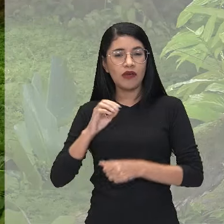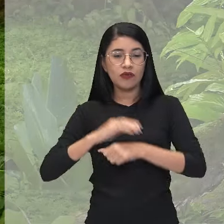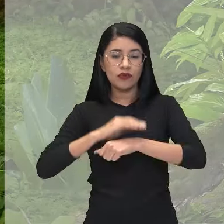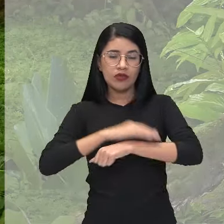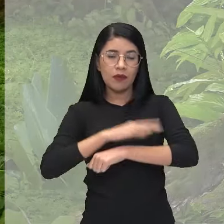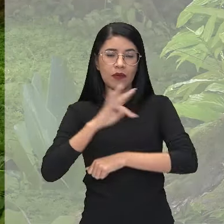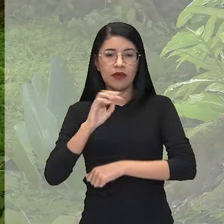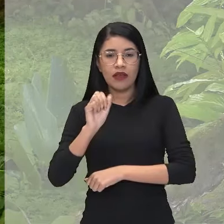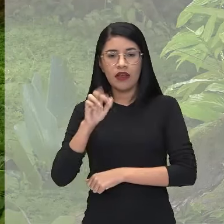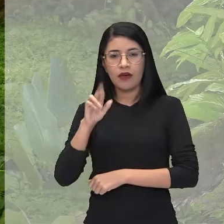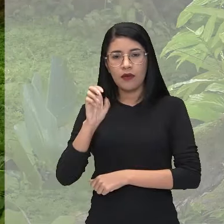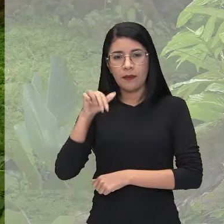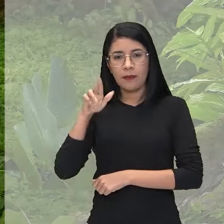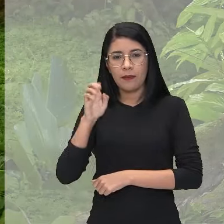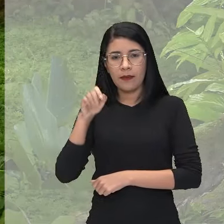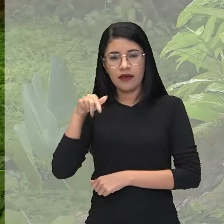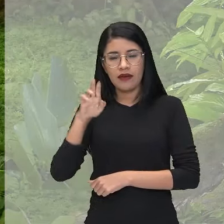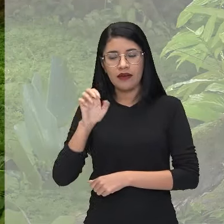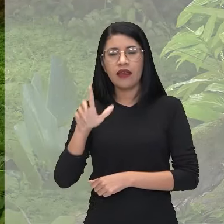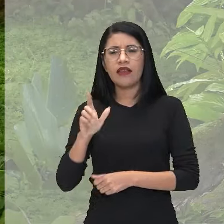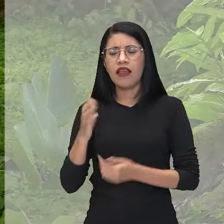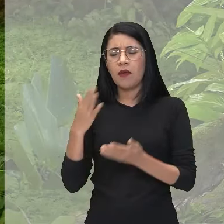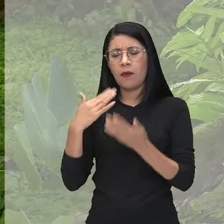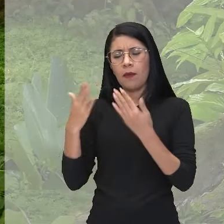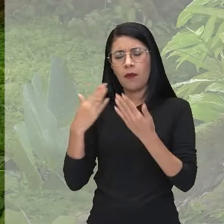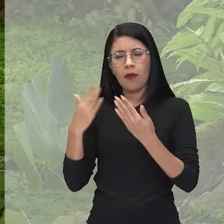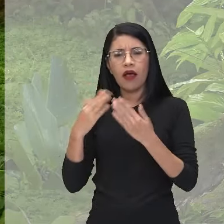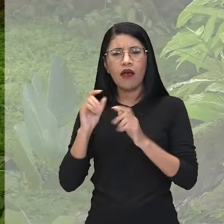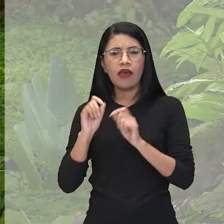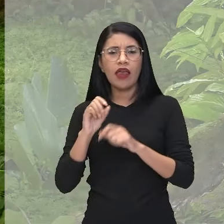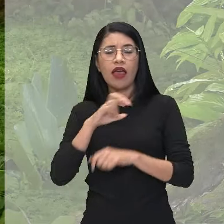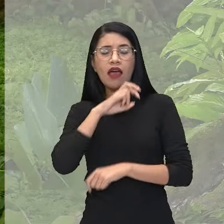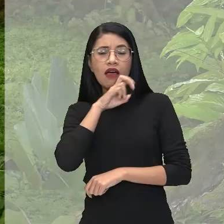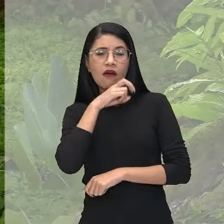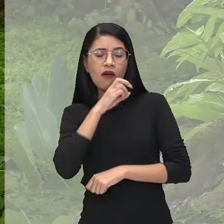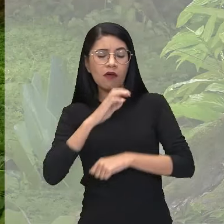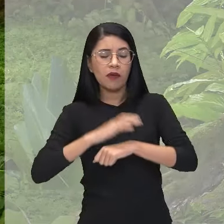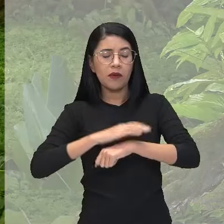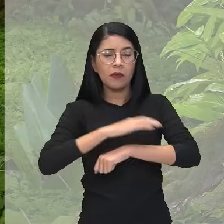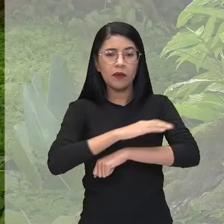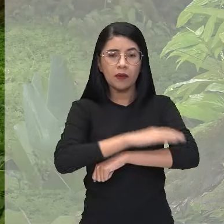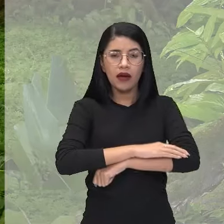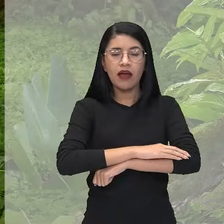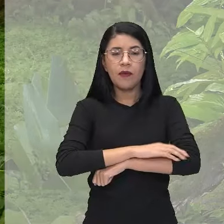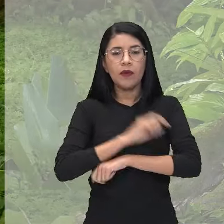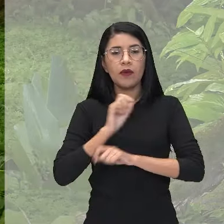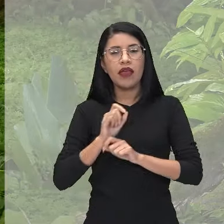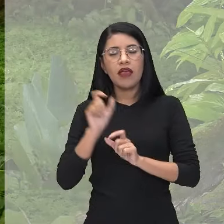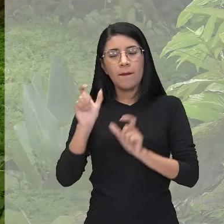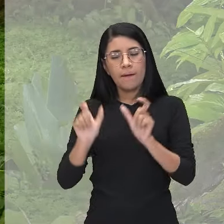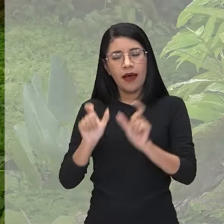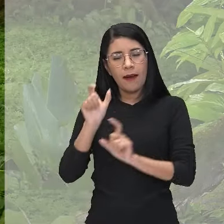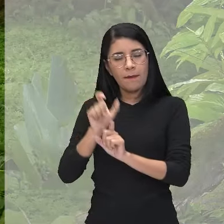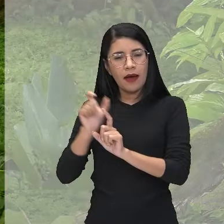tarobequeiro, né? Nós temos aí um diálogo entre o sapo e a cobra, né? Um ser aí meio